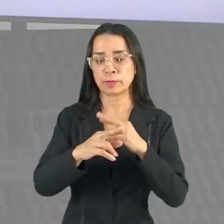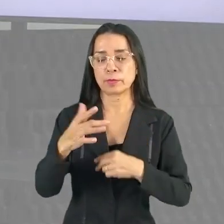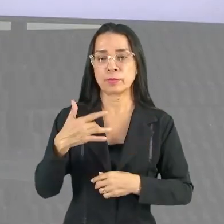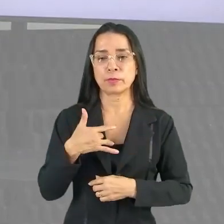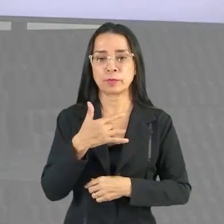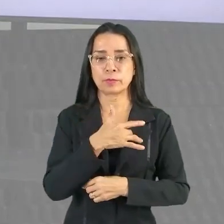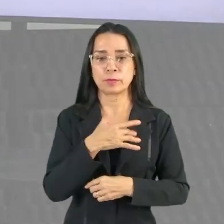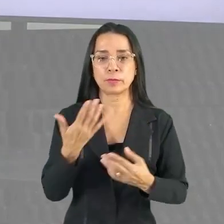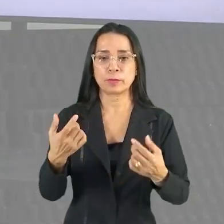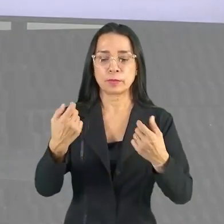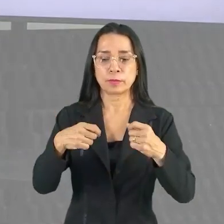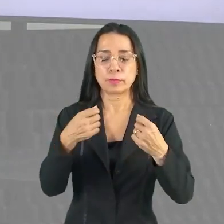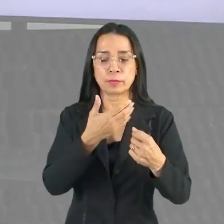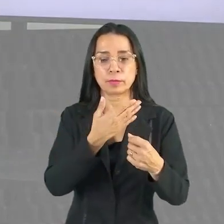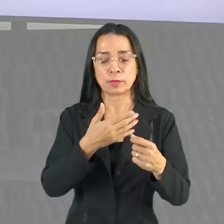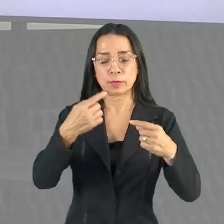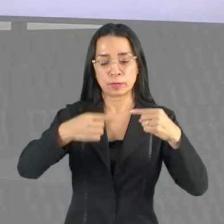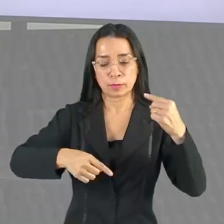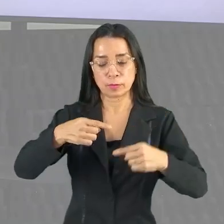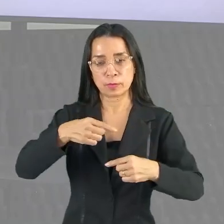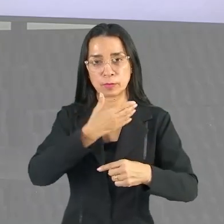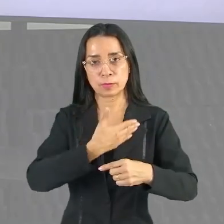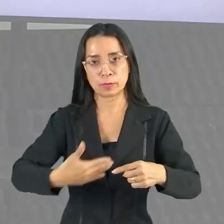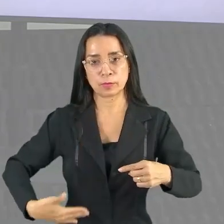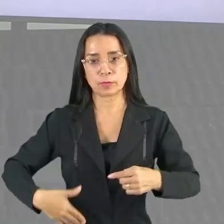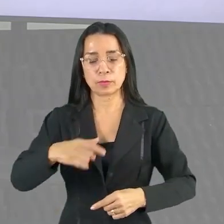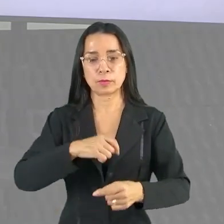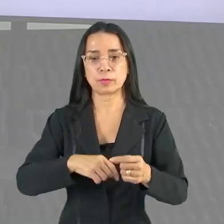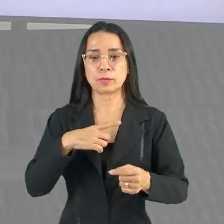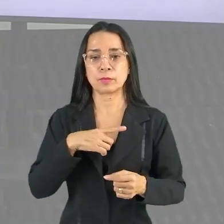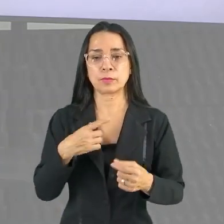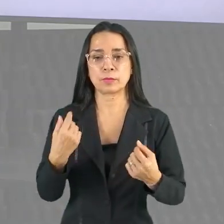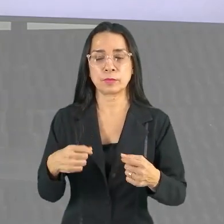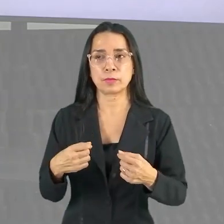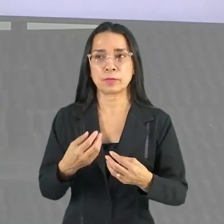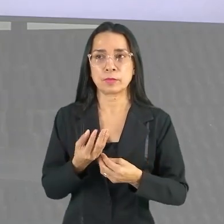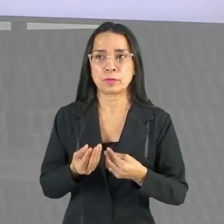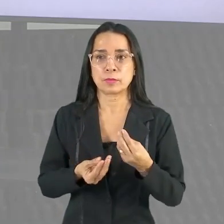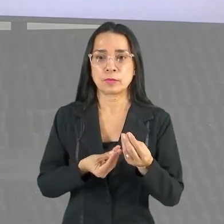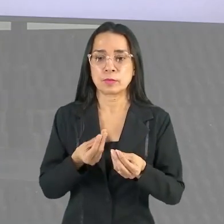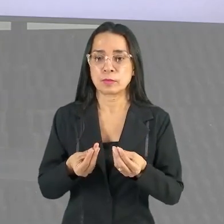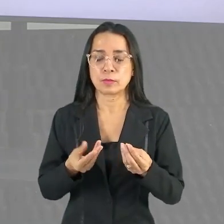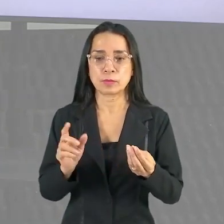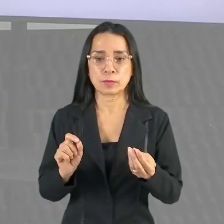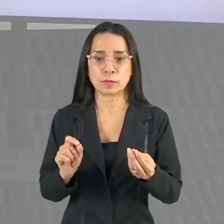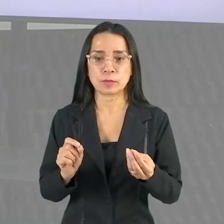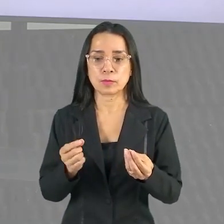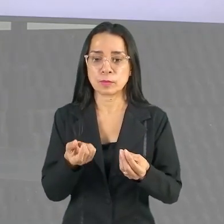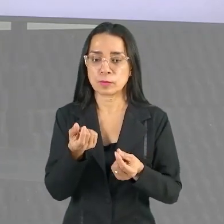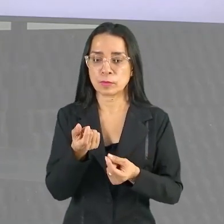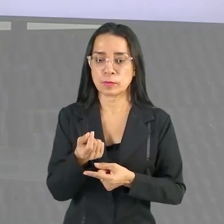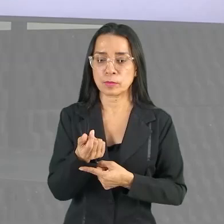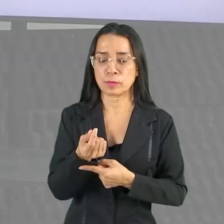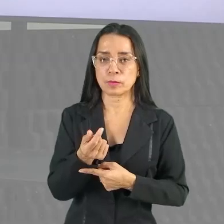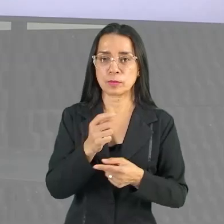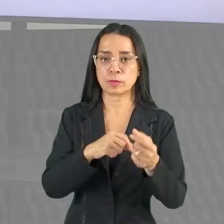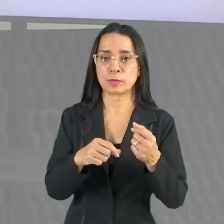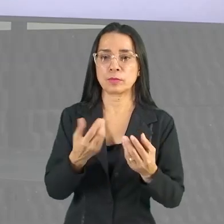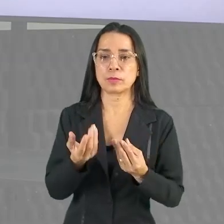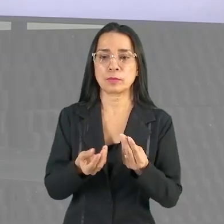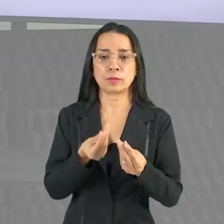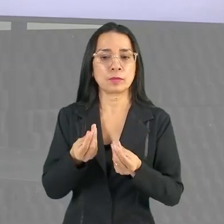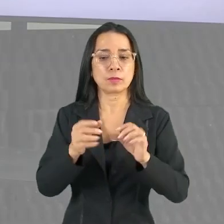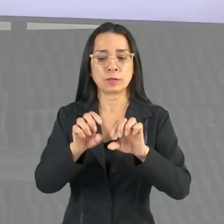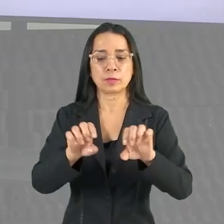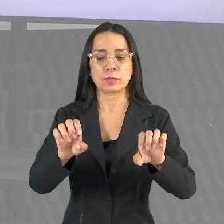políticas públicas, ele precisa de ter condições financeiras, condições